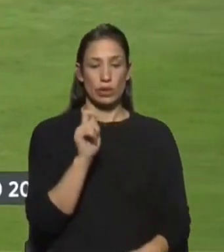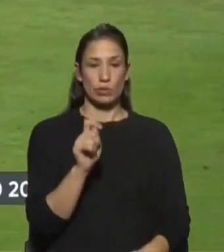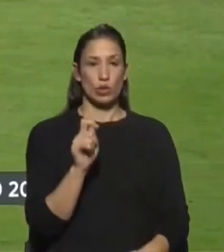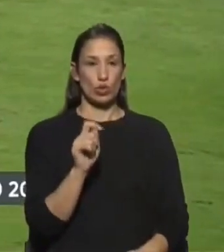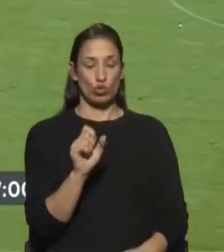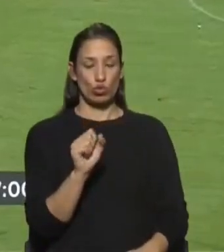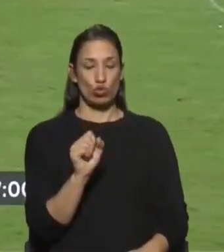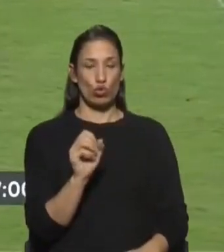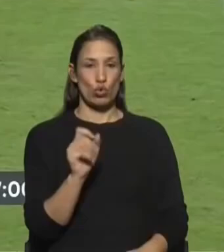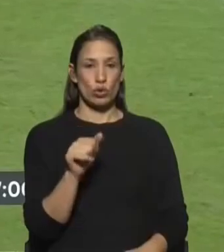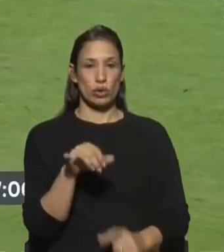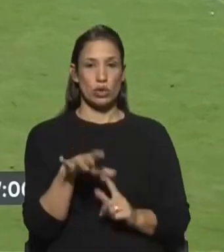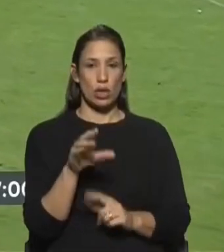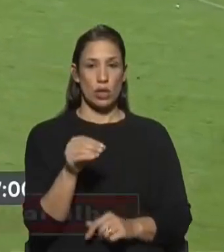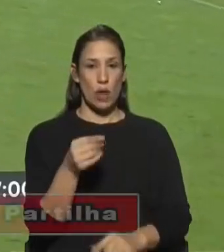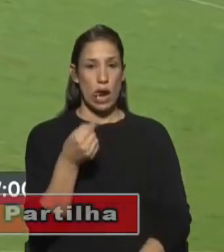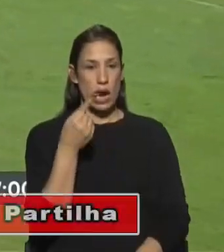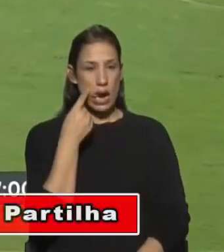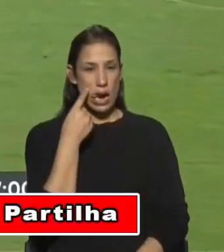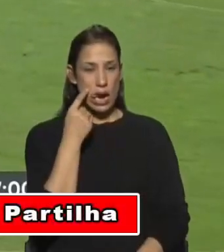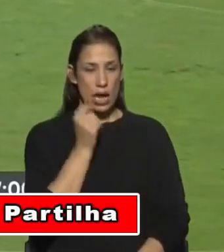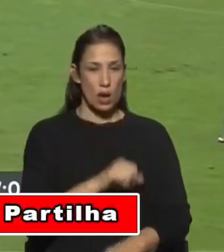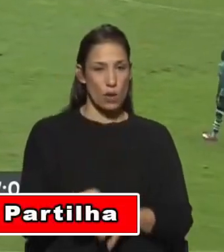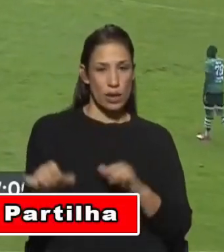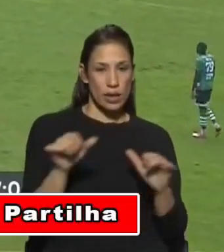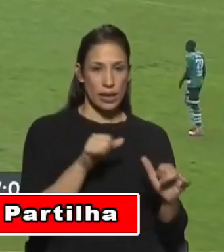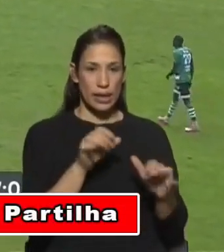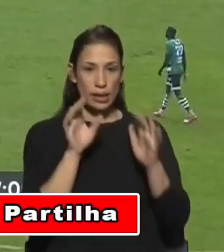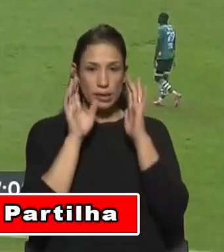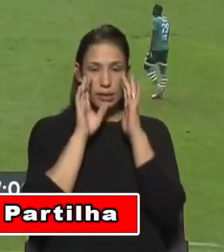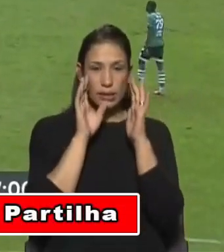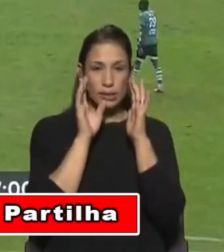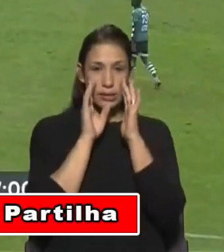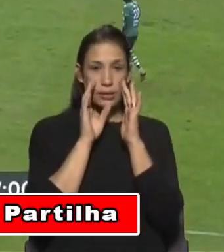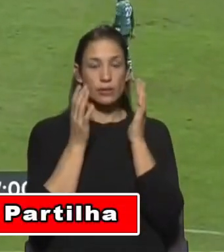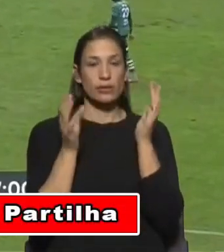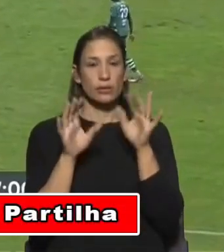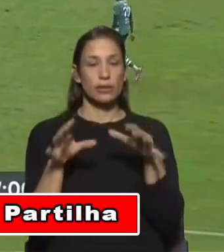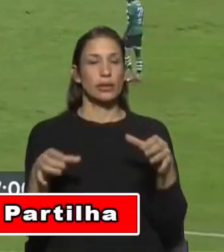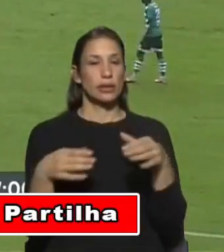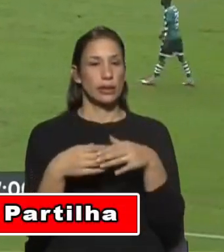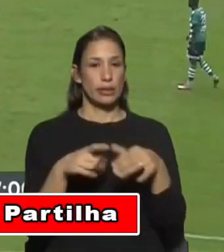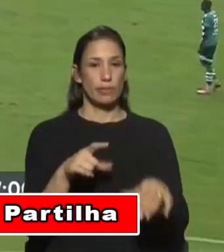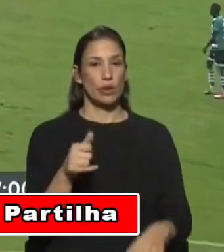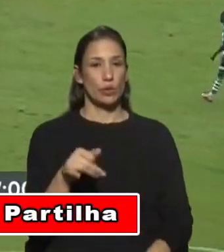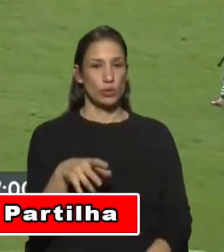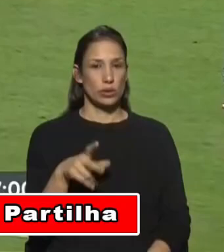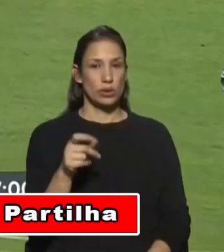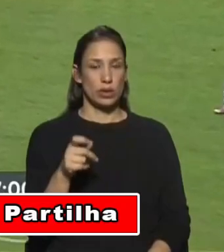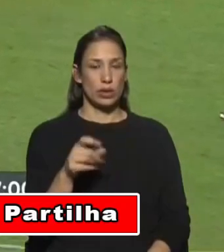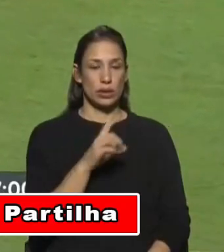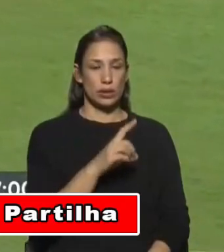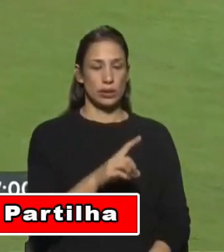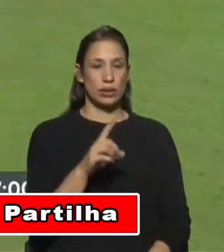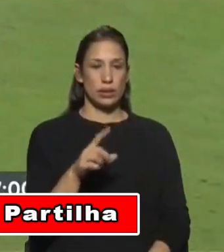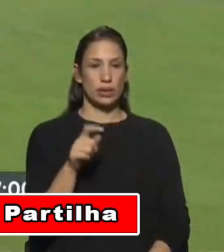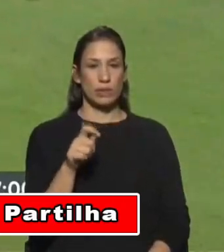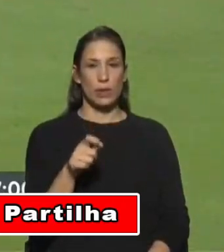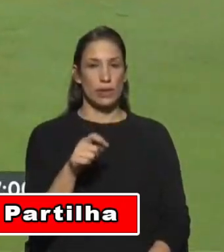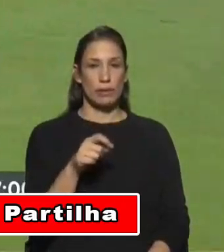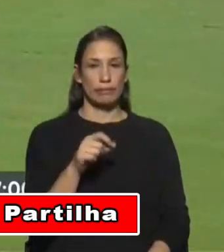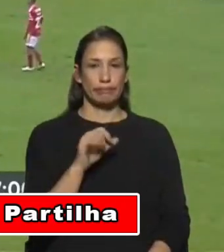segunda parte, testou a atenção de Diogo Sá. Guarda-redes do Lusitânia que aos 66 minutos não afastou a bola da melhor forma.